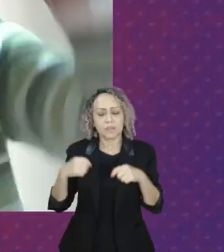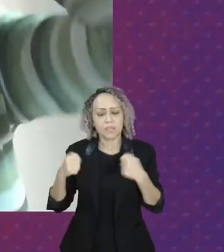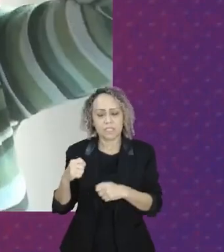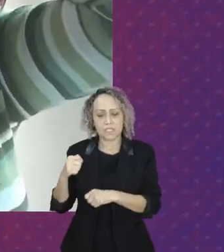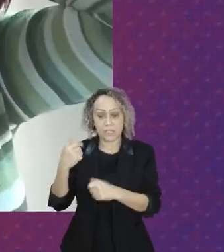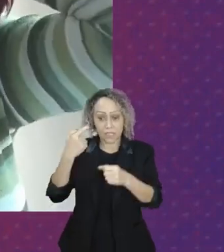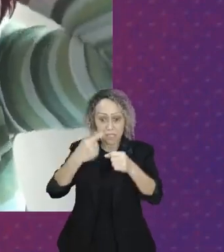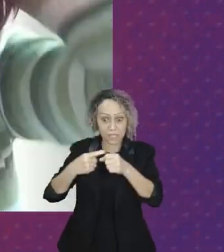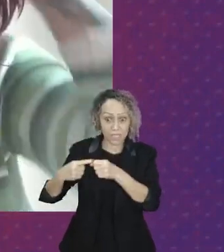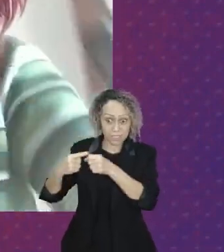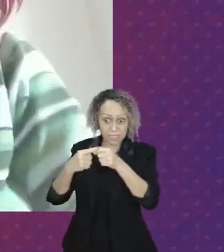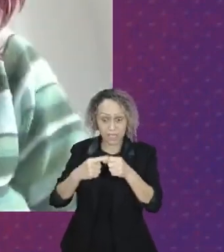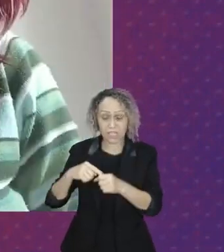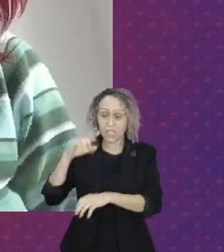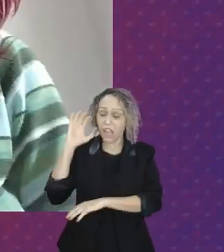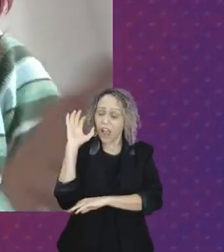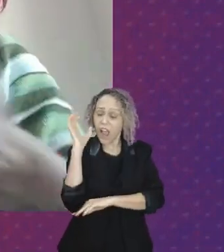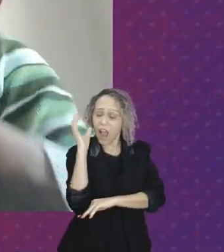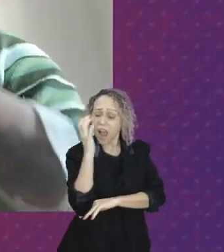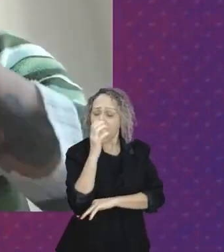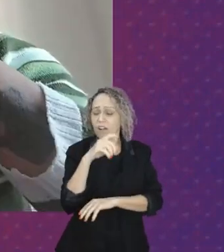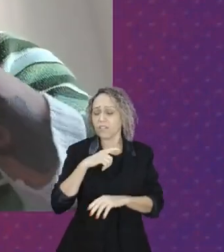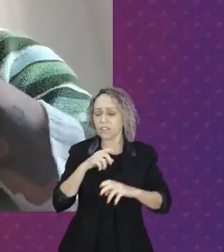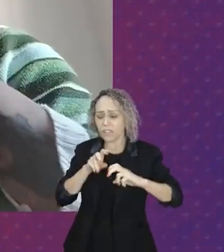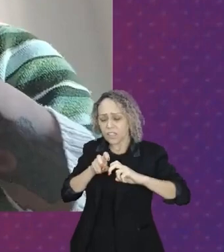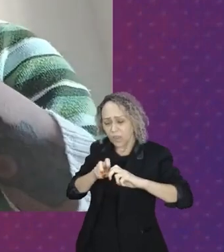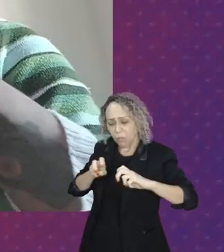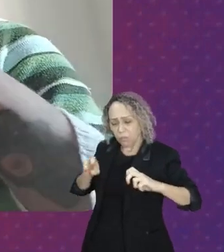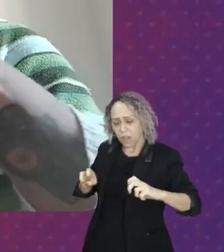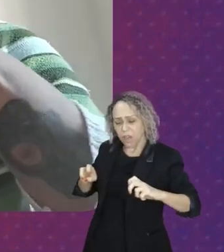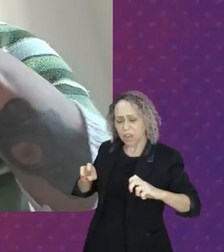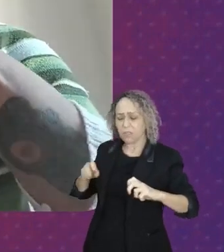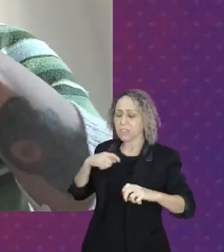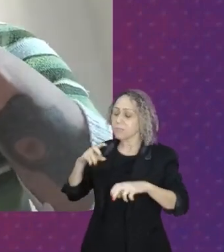árvore, poder sentar num banco de praça, enfim.